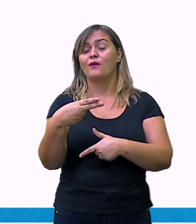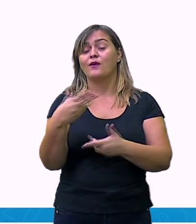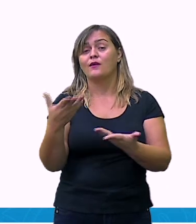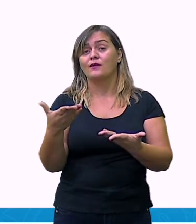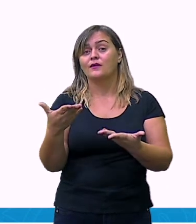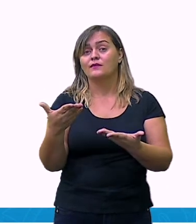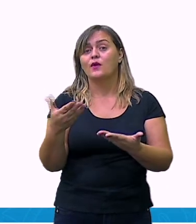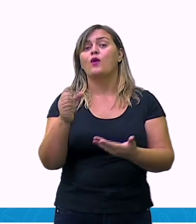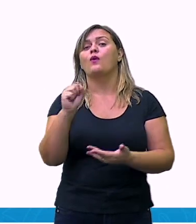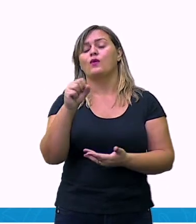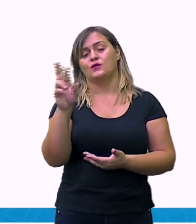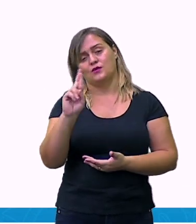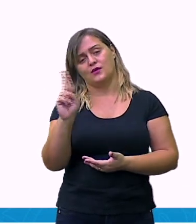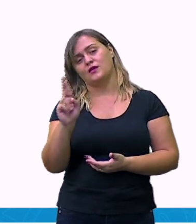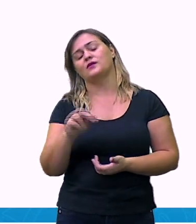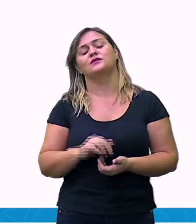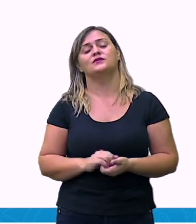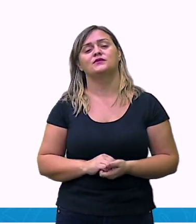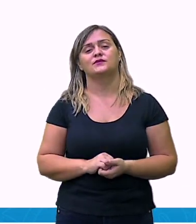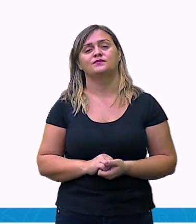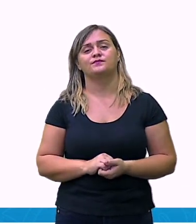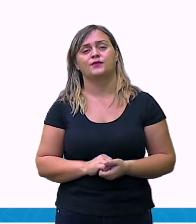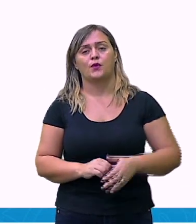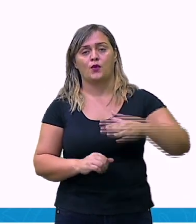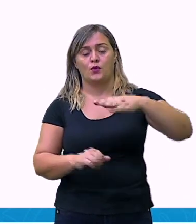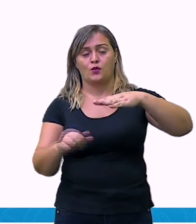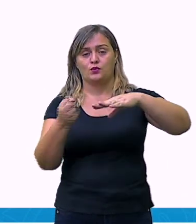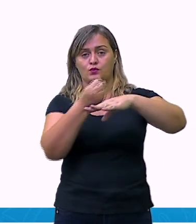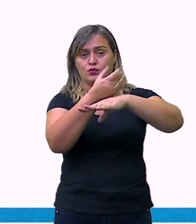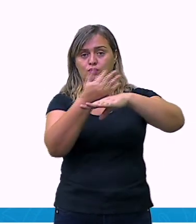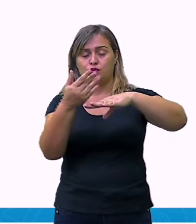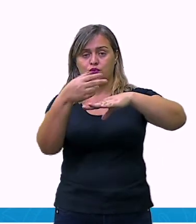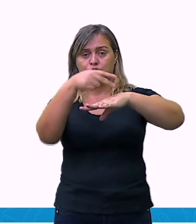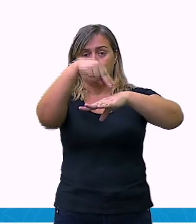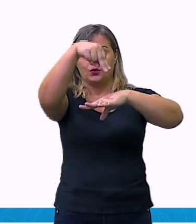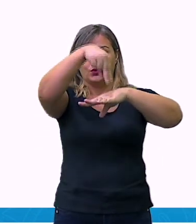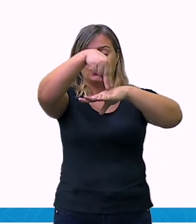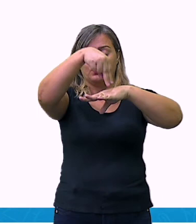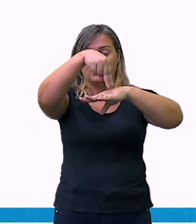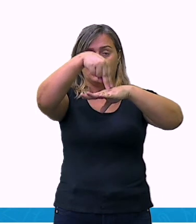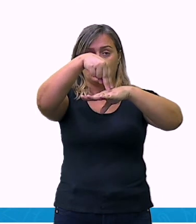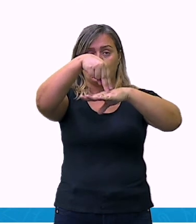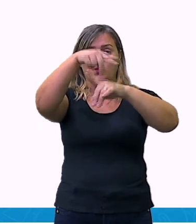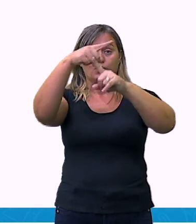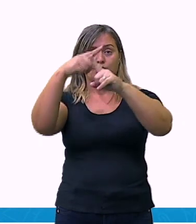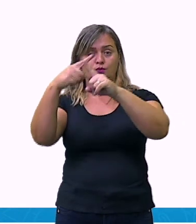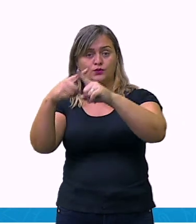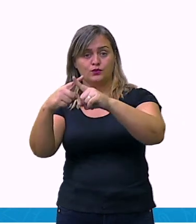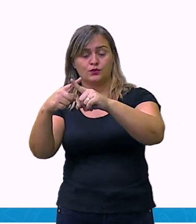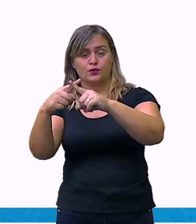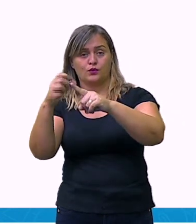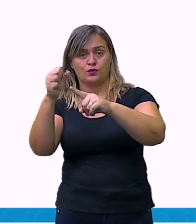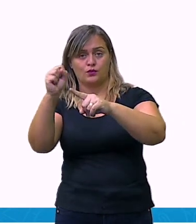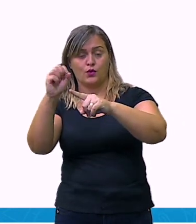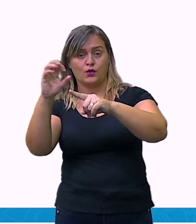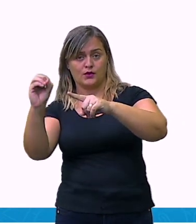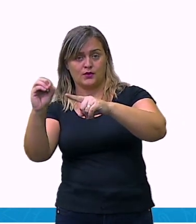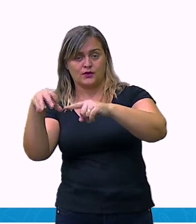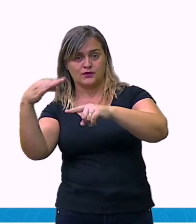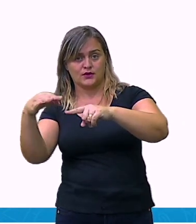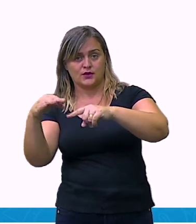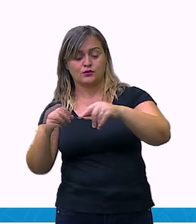numerador, encontrei um resultado. O meu resultado, eu vou dividir pelo meu